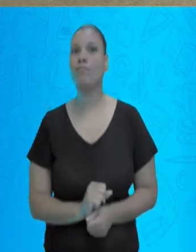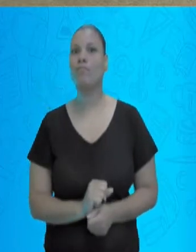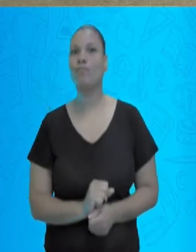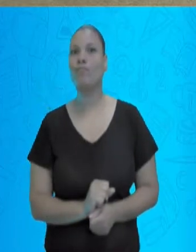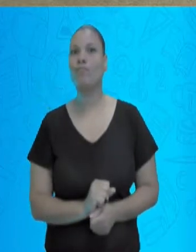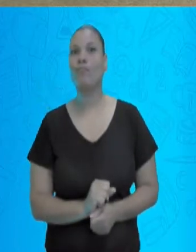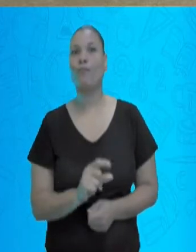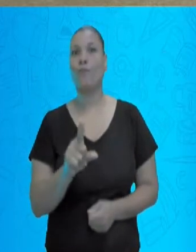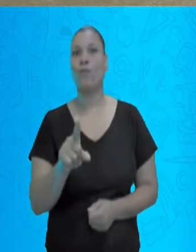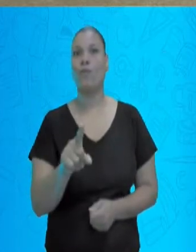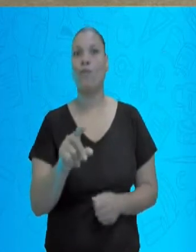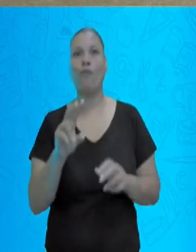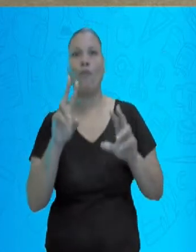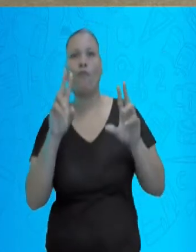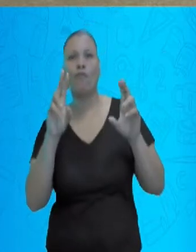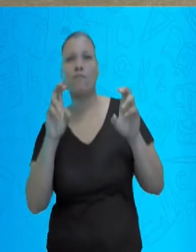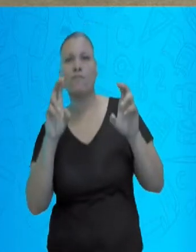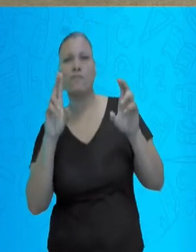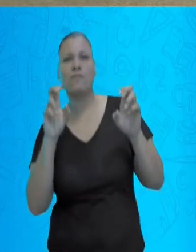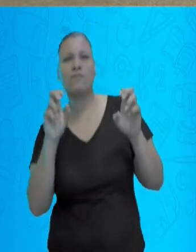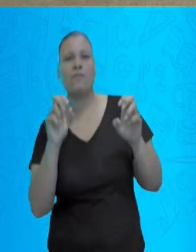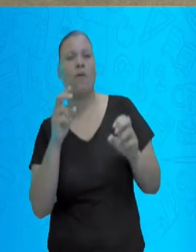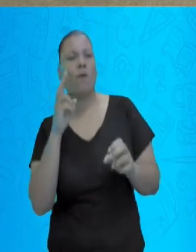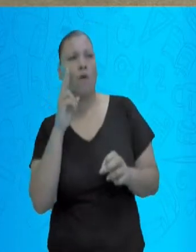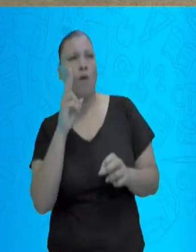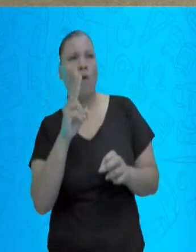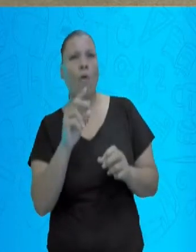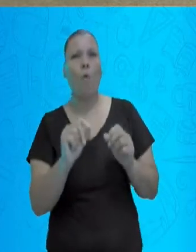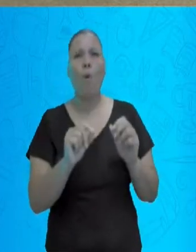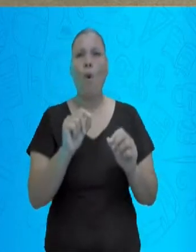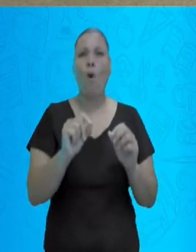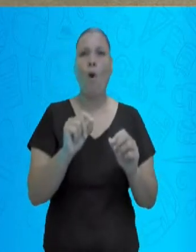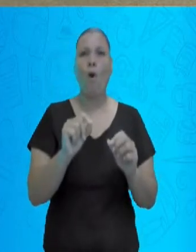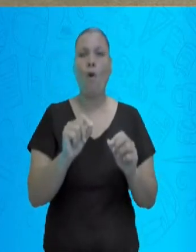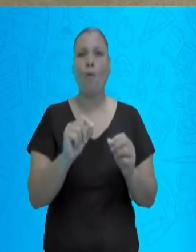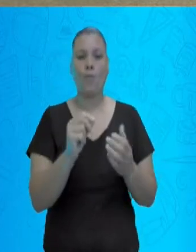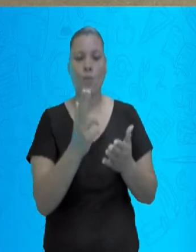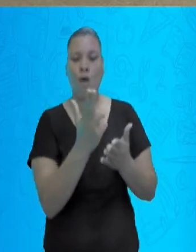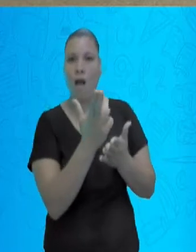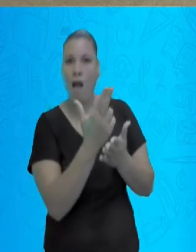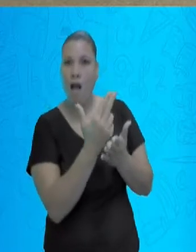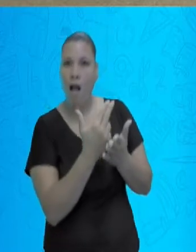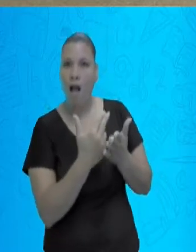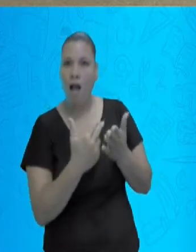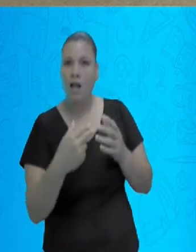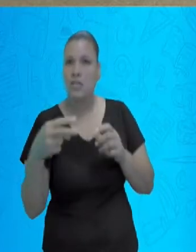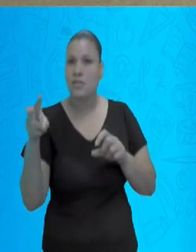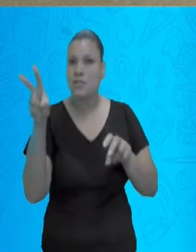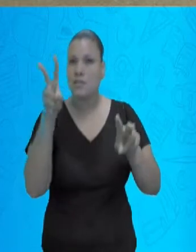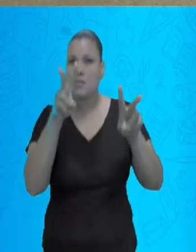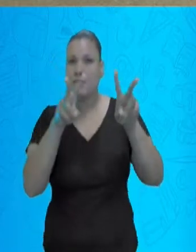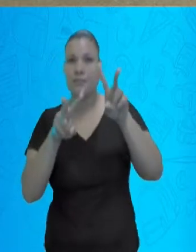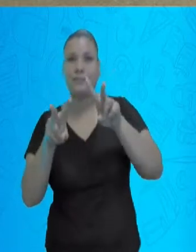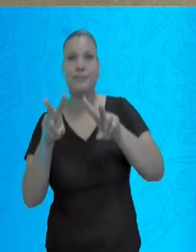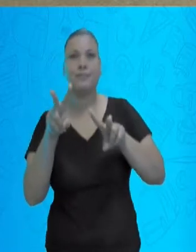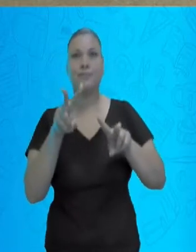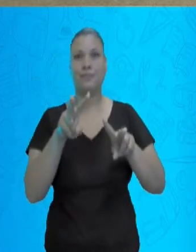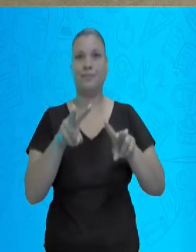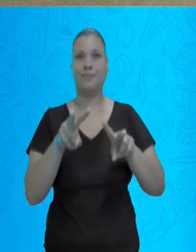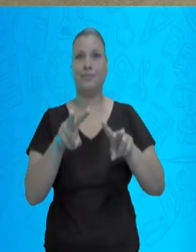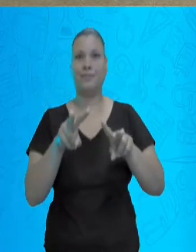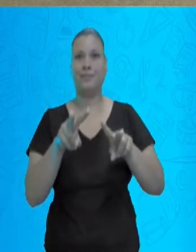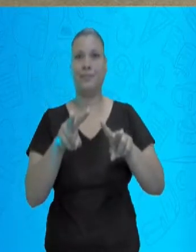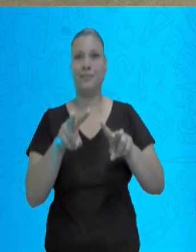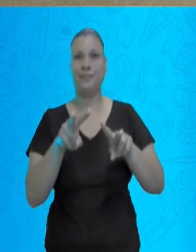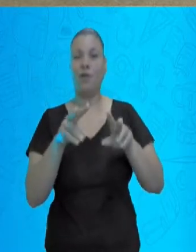artes visuais. São muitos, mas hoje nós vamos falar de ponto e linhas. Mas,